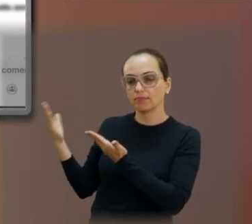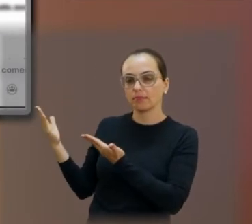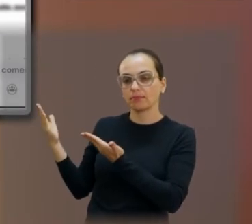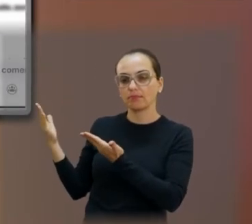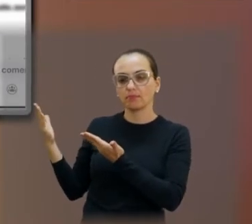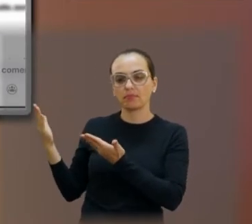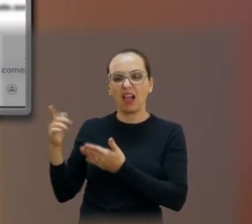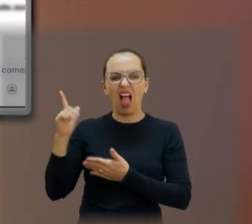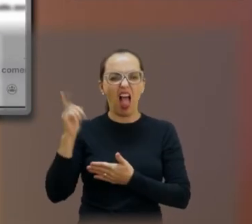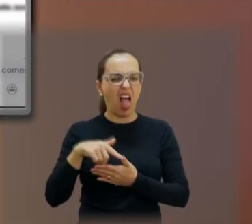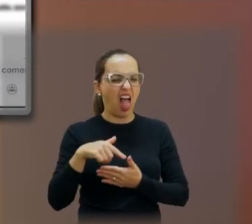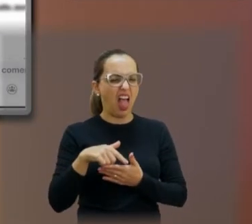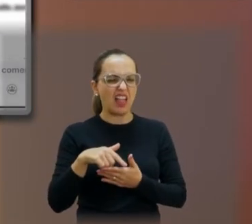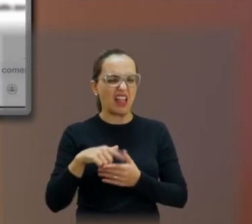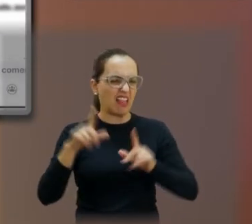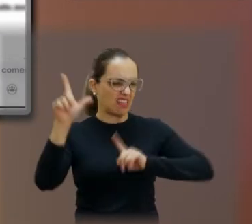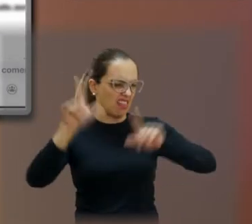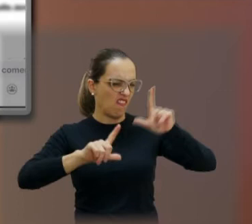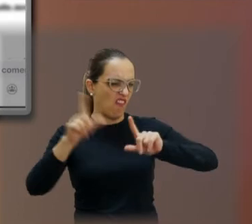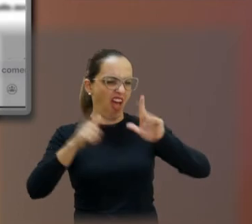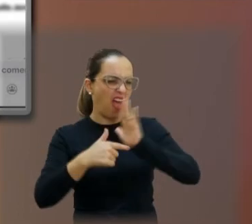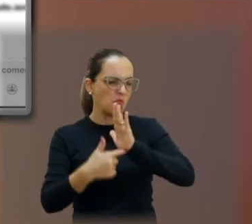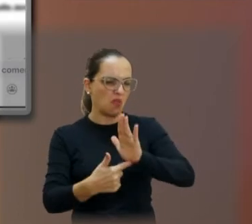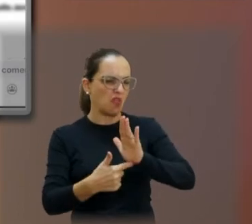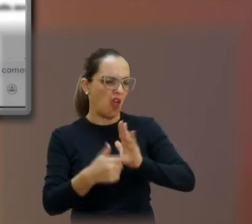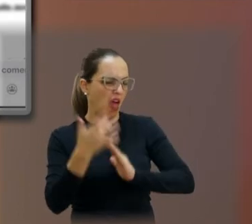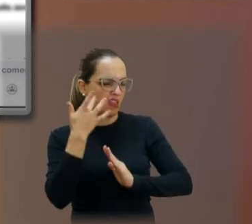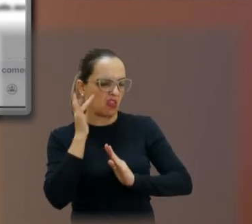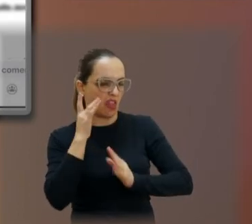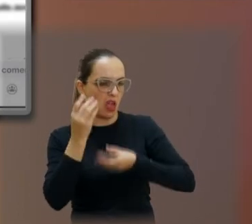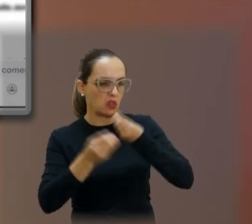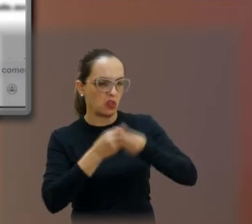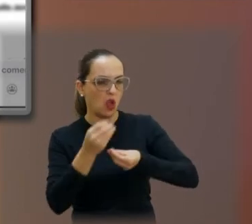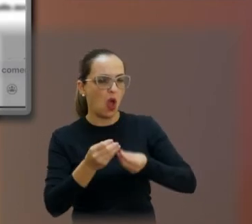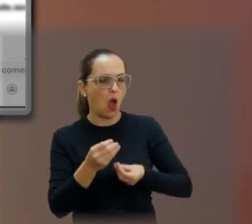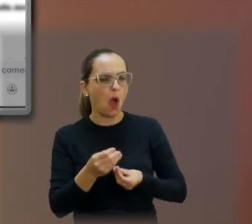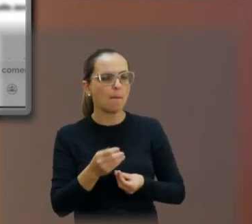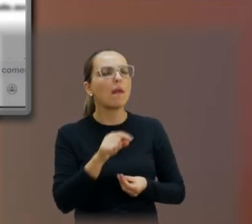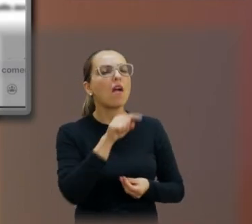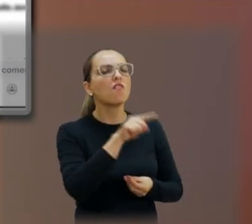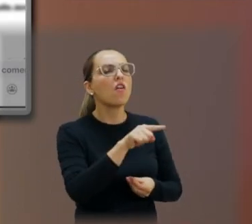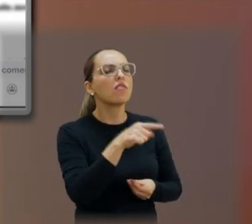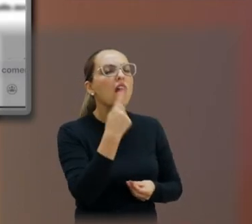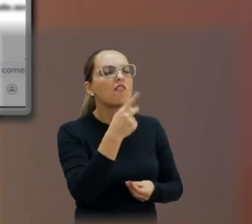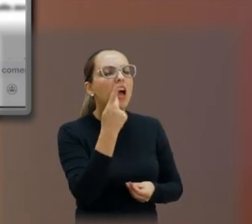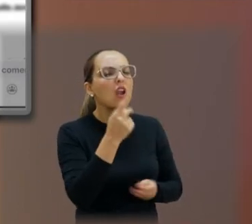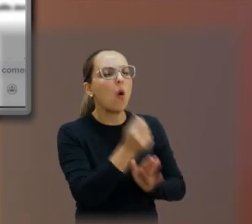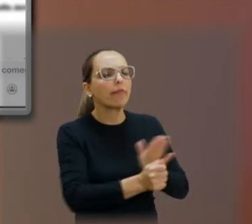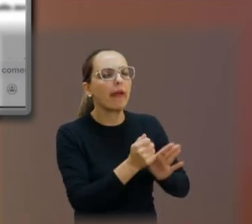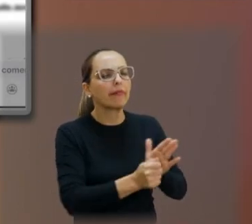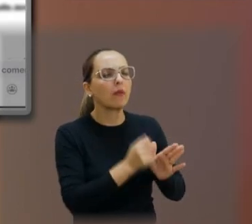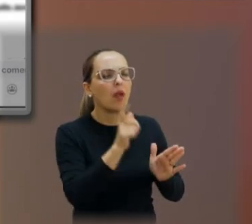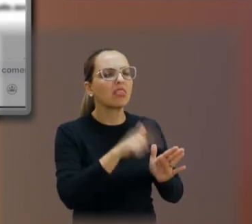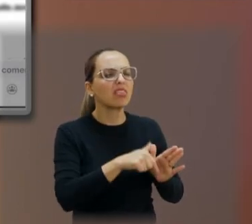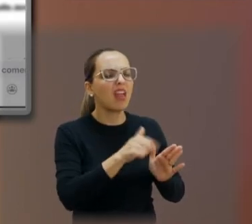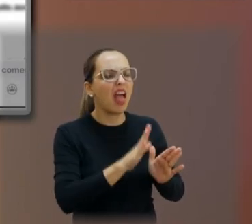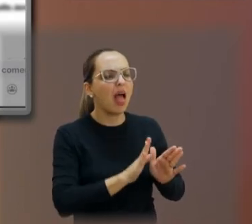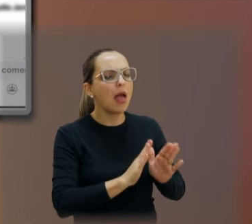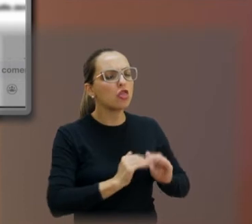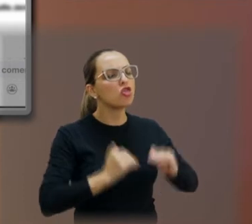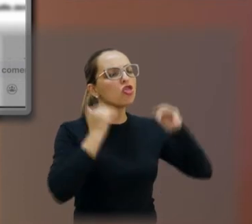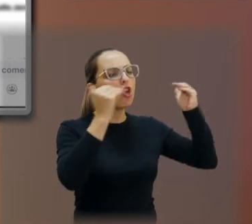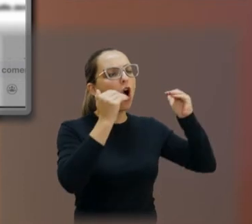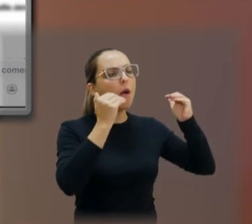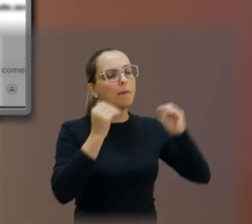uma, não sei se é uma série, uma novela ou um filme, que a pessoa está falando para outra. Você disse que Araraquara era uma cidade de primeira. Sim, com tantos